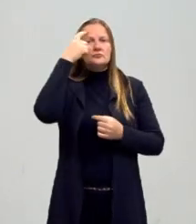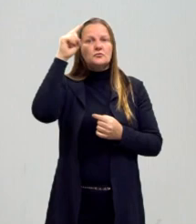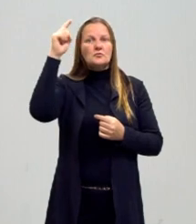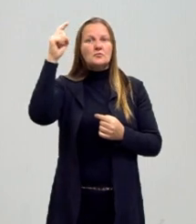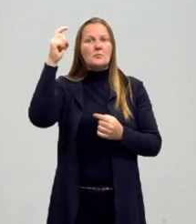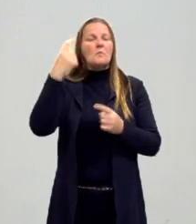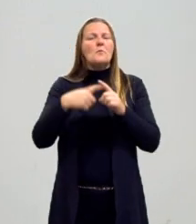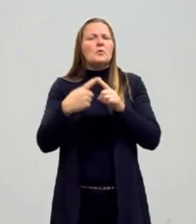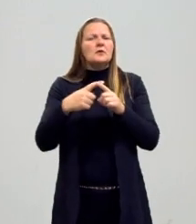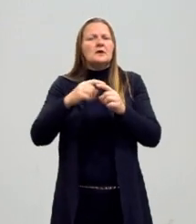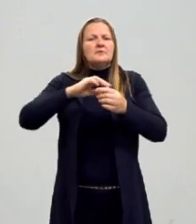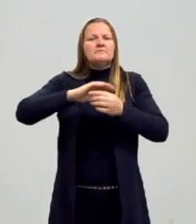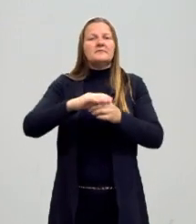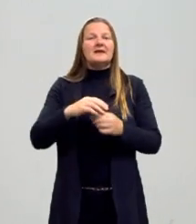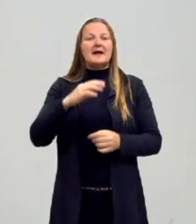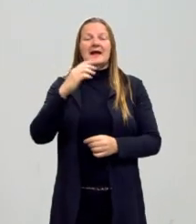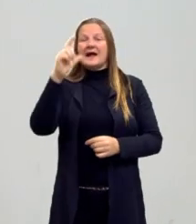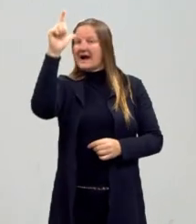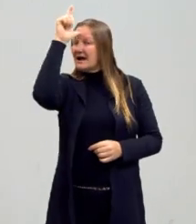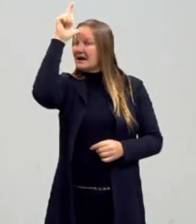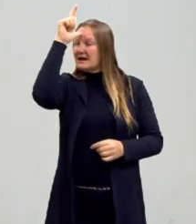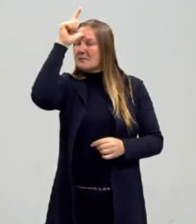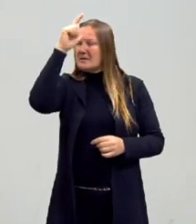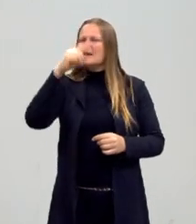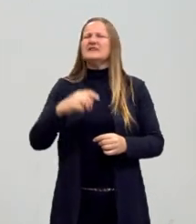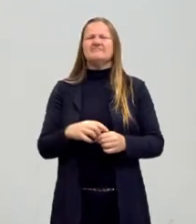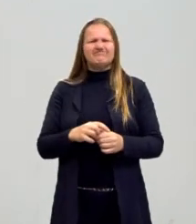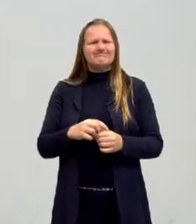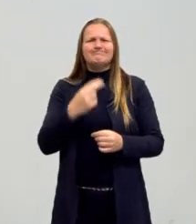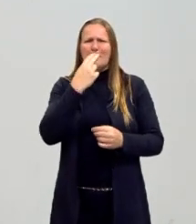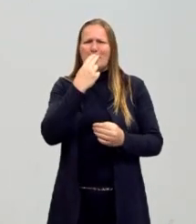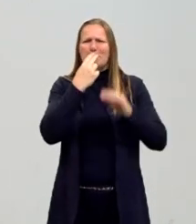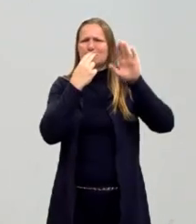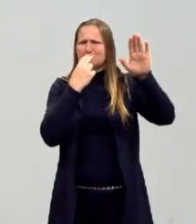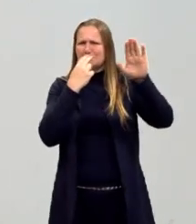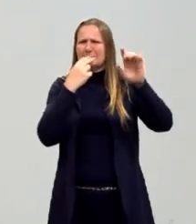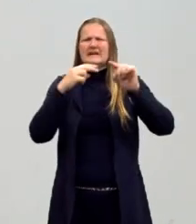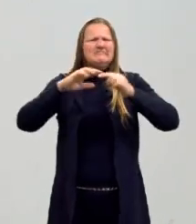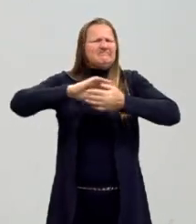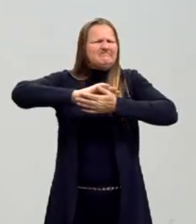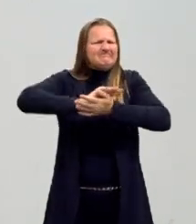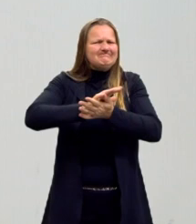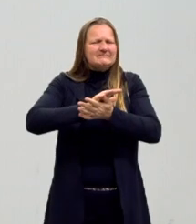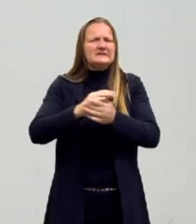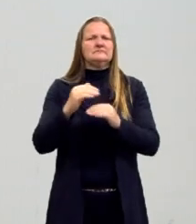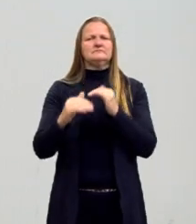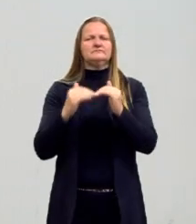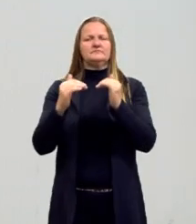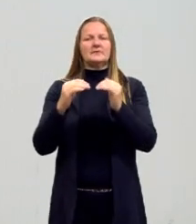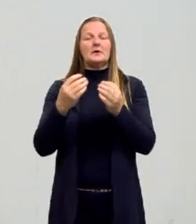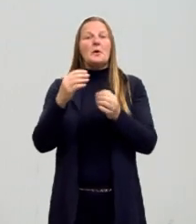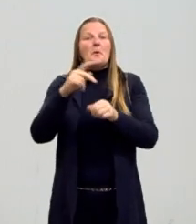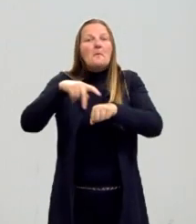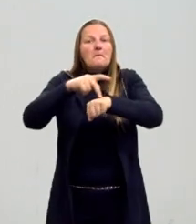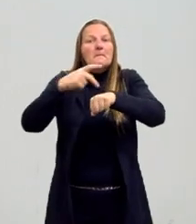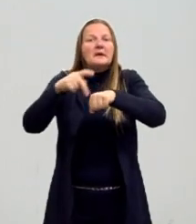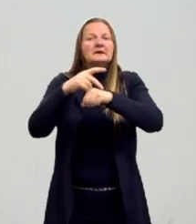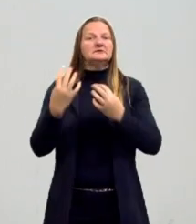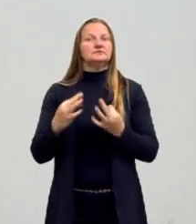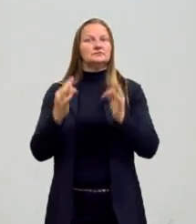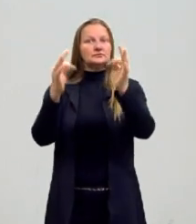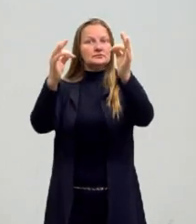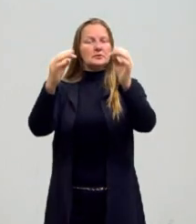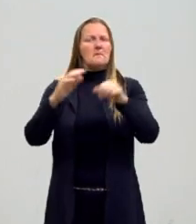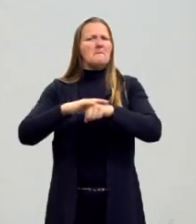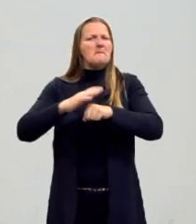rompe exatamente com a Alemanha nazista. Por quê? Um dos países mais desenvolvidos do mundo. Tecnologicamente, cometeu uma das